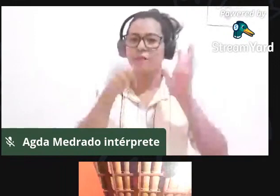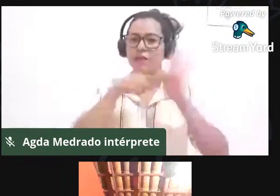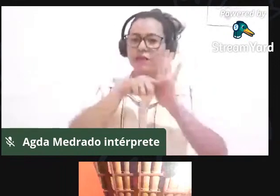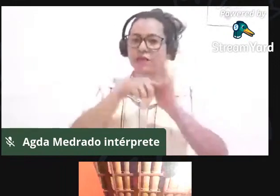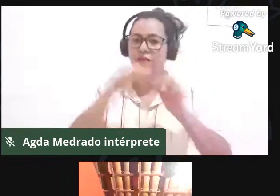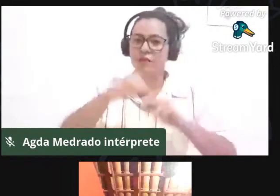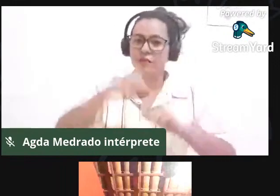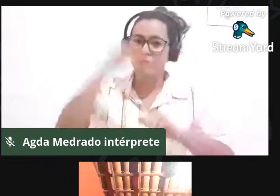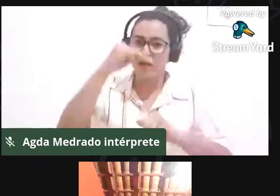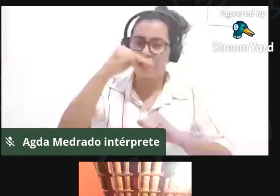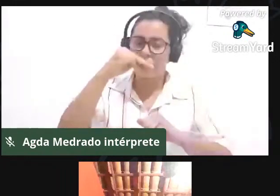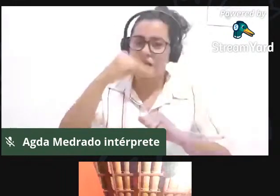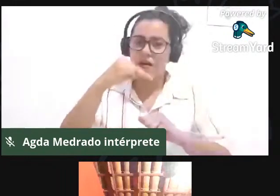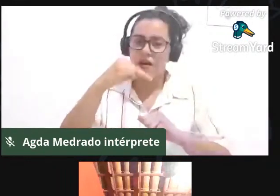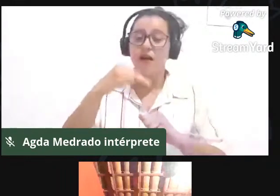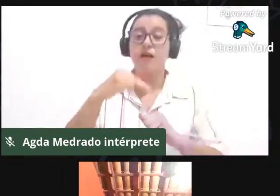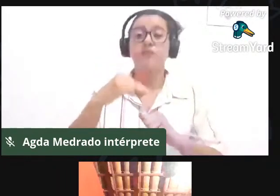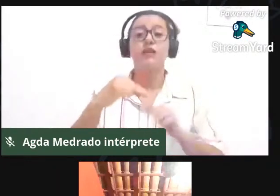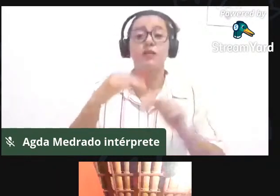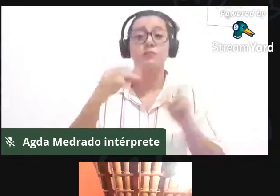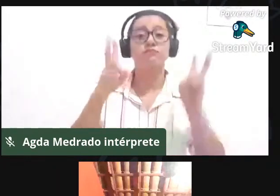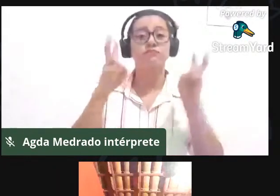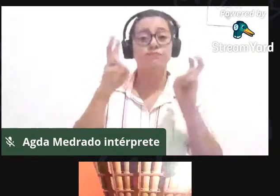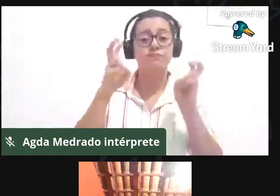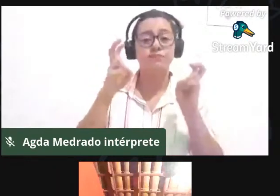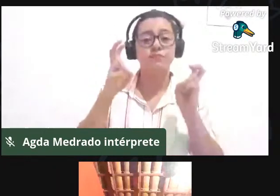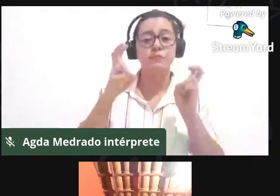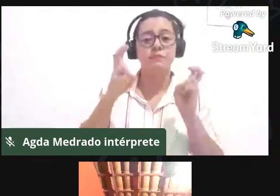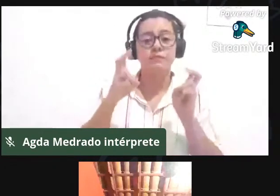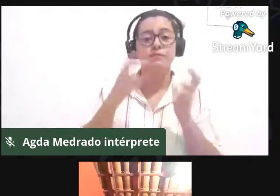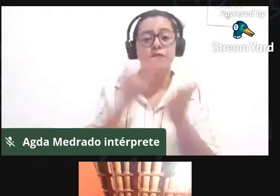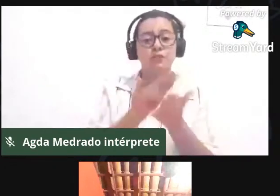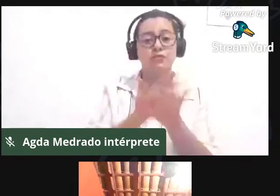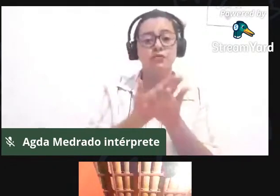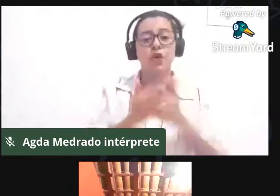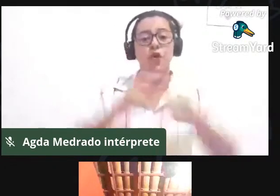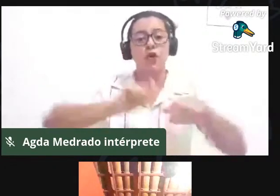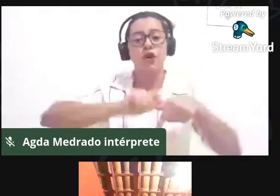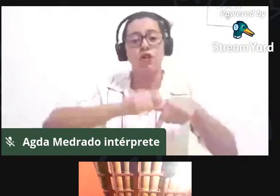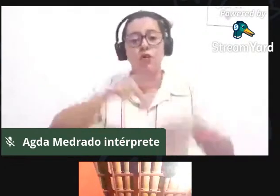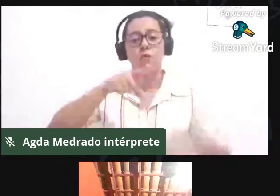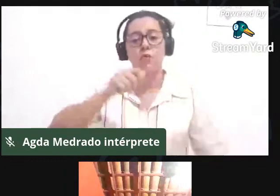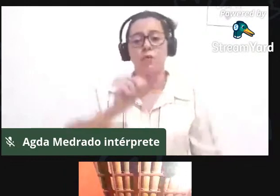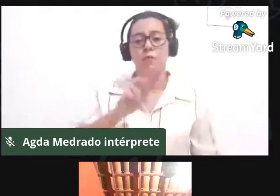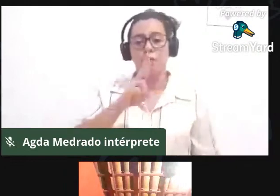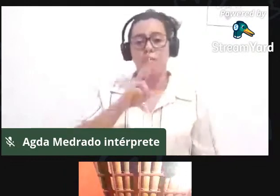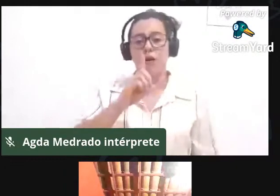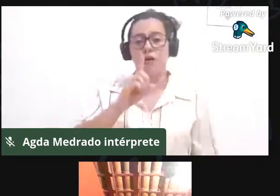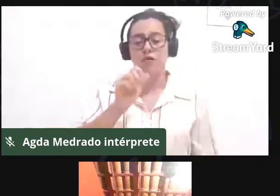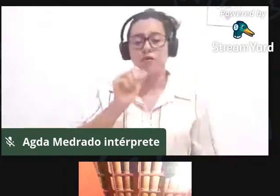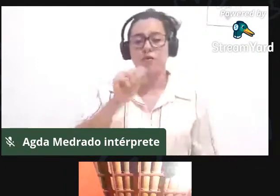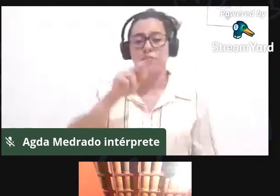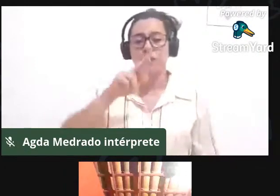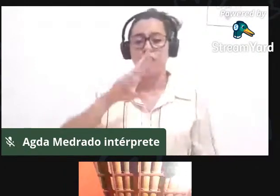D'Arco, em Parateca, no município de Malhada, apontamento para a gestão territorial e sustentabilidade.